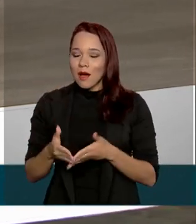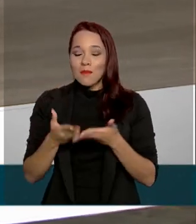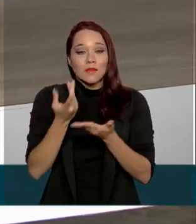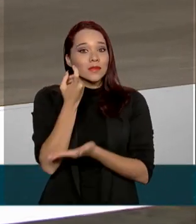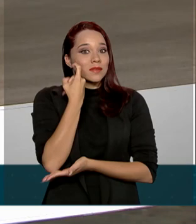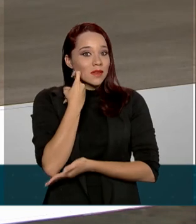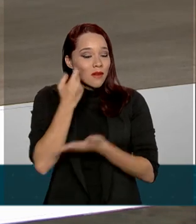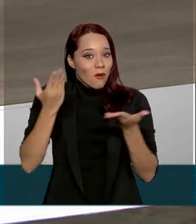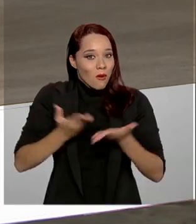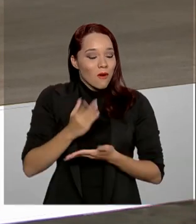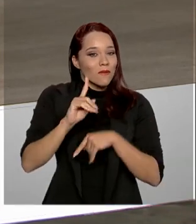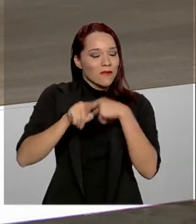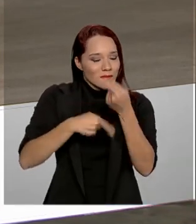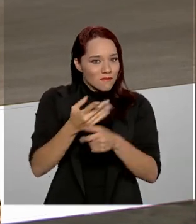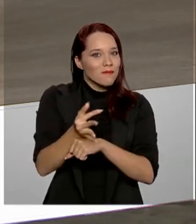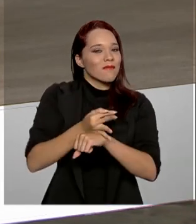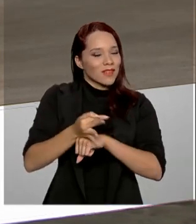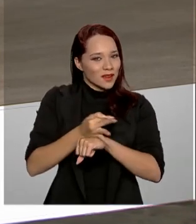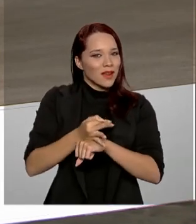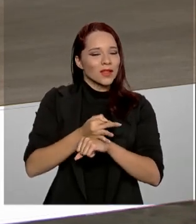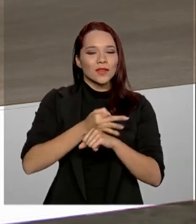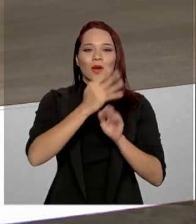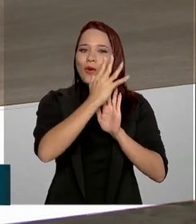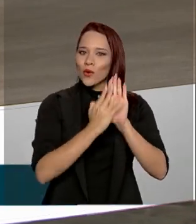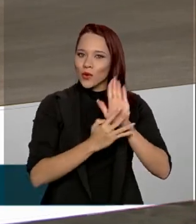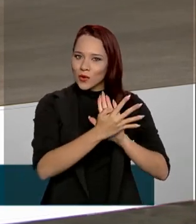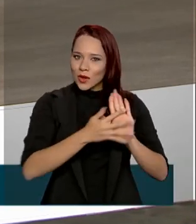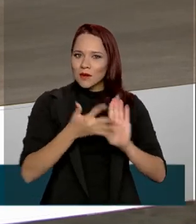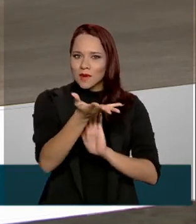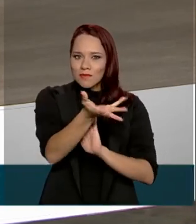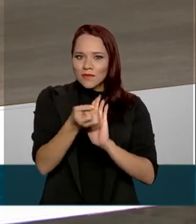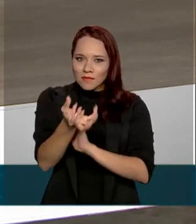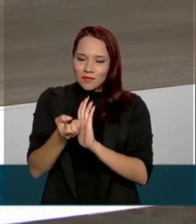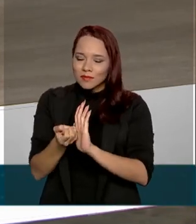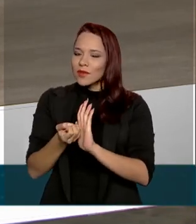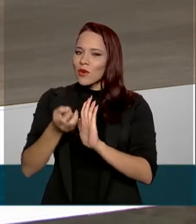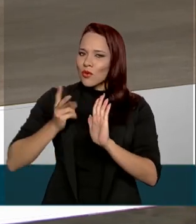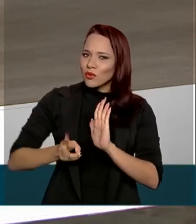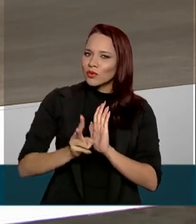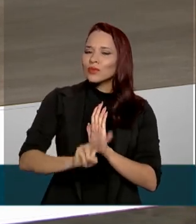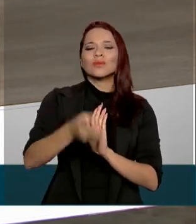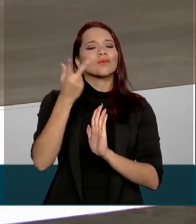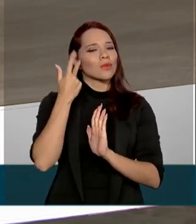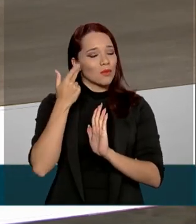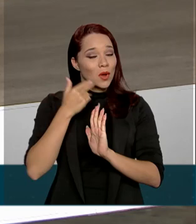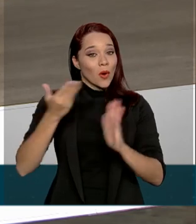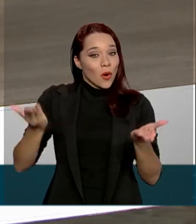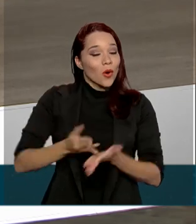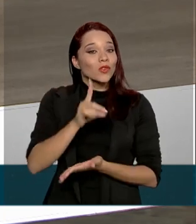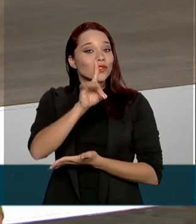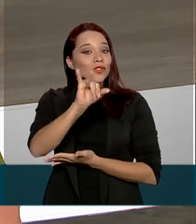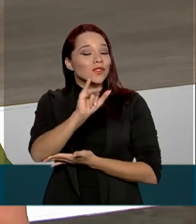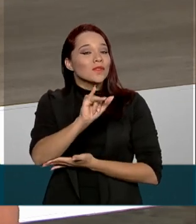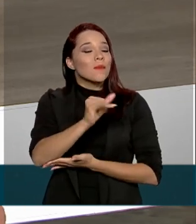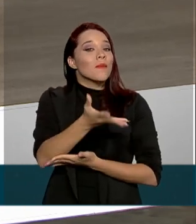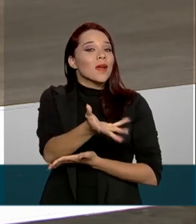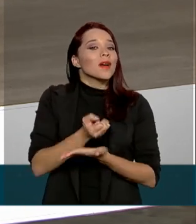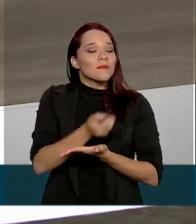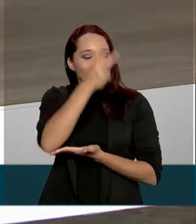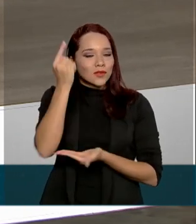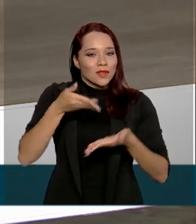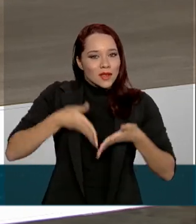sexta pós-feriado. O cronograma de saques segue normalmente. Hoje é o dia das pessoas que